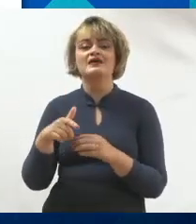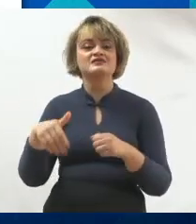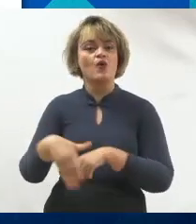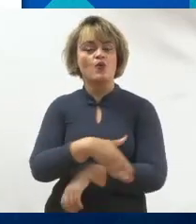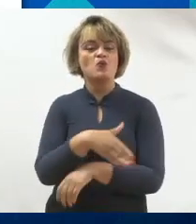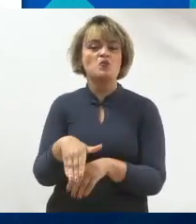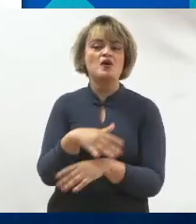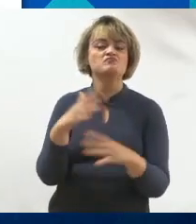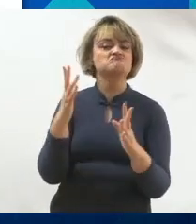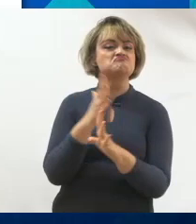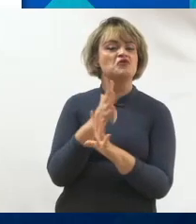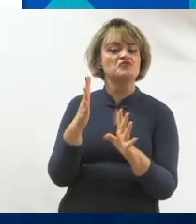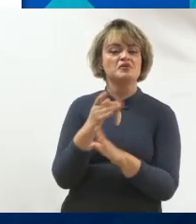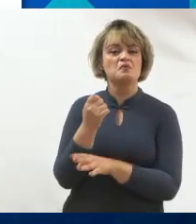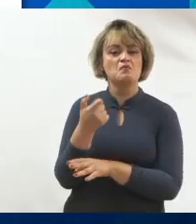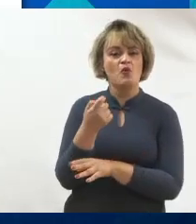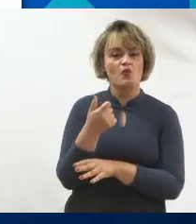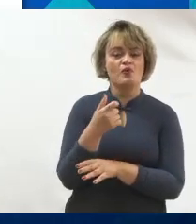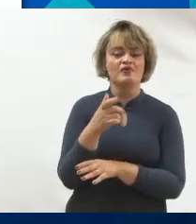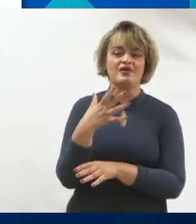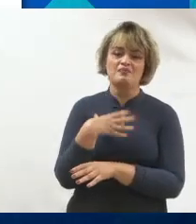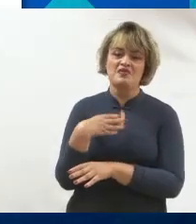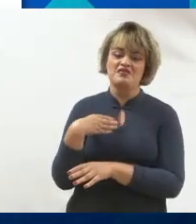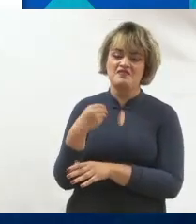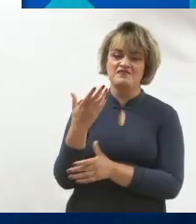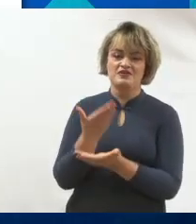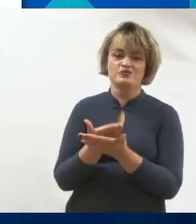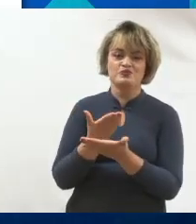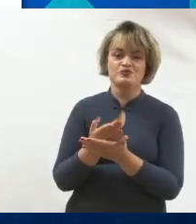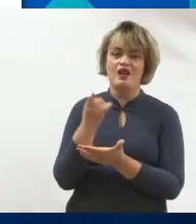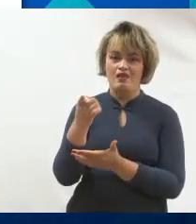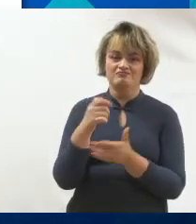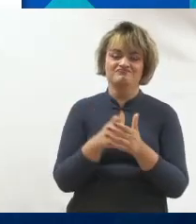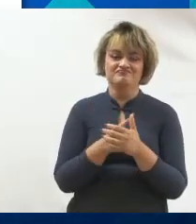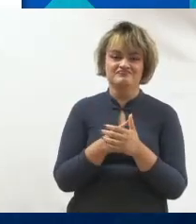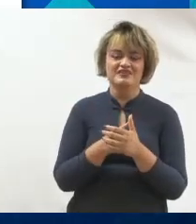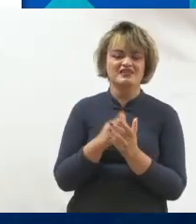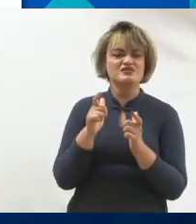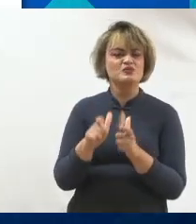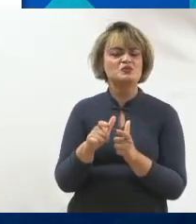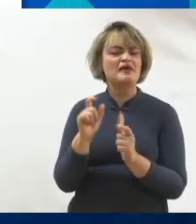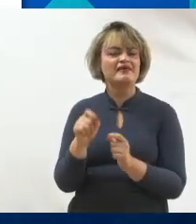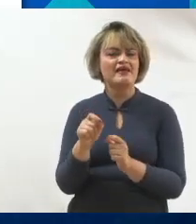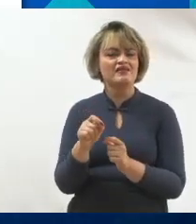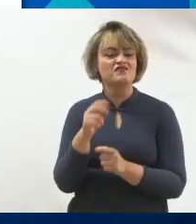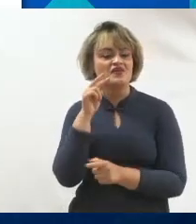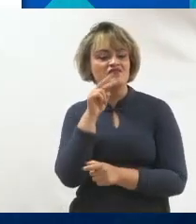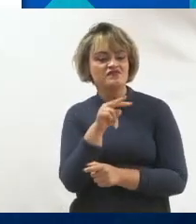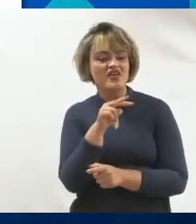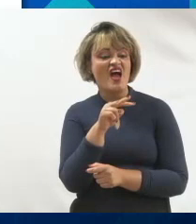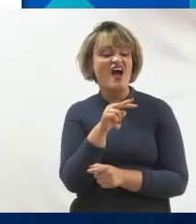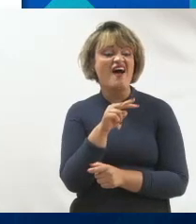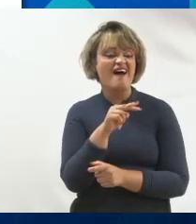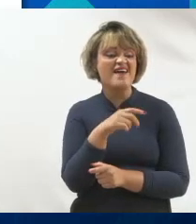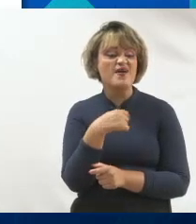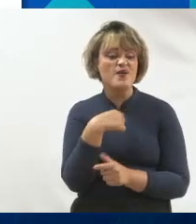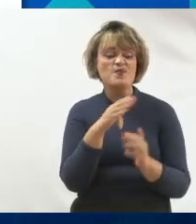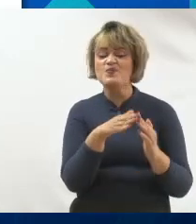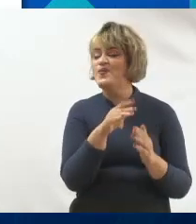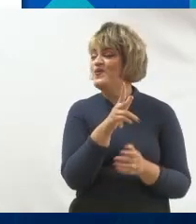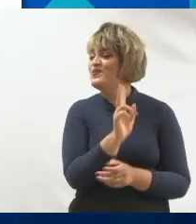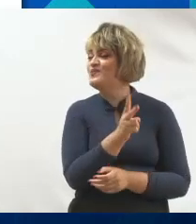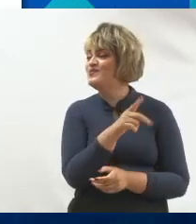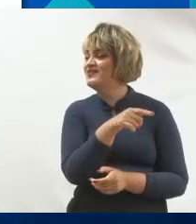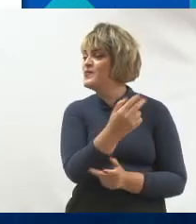movimentadas, como a Rua do Carmo, que é onde a minha filha estuda. Quem é desse bairro, vai ouvir esse post, vai entender do que ela está